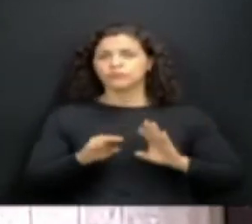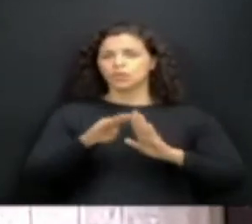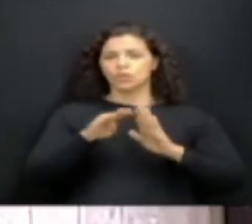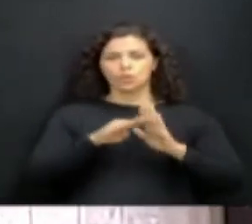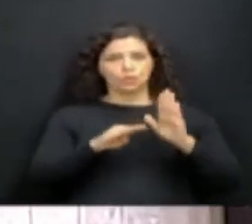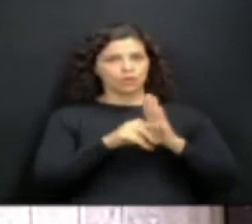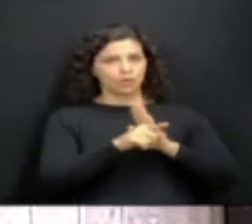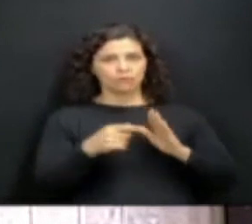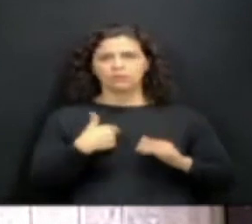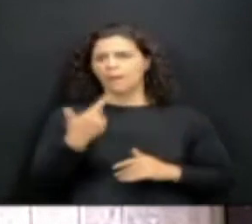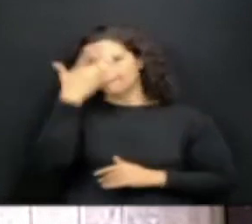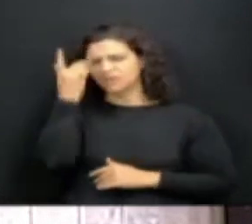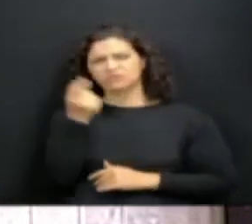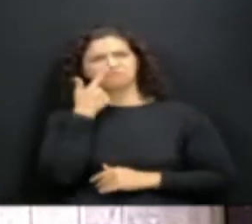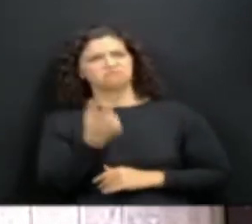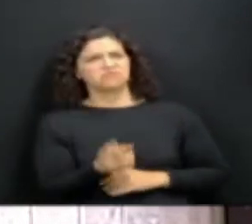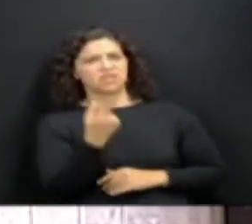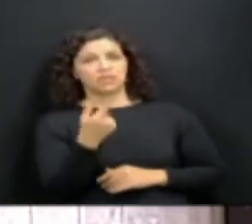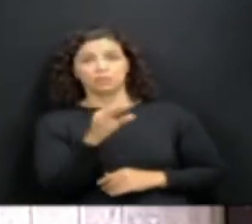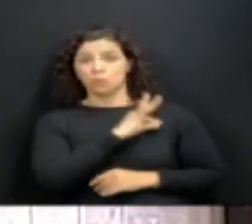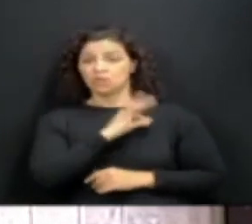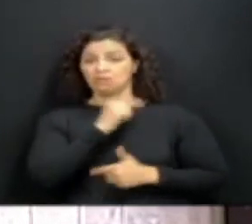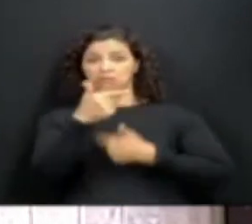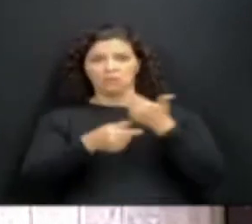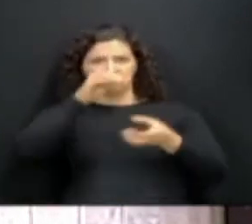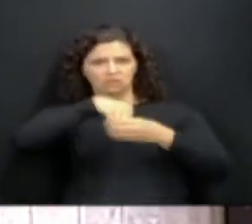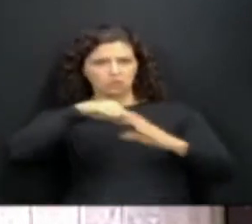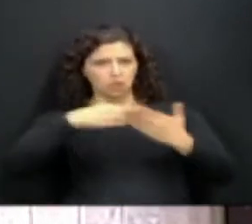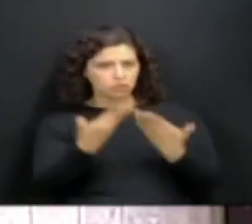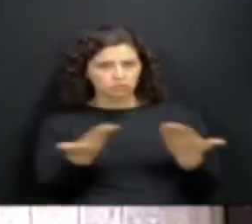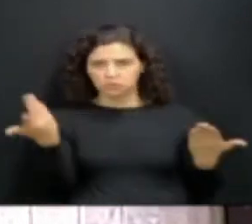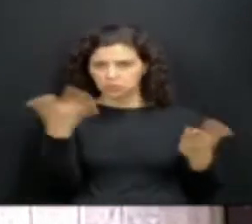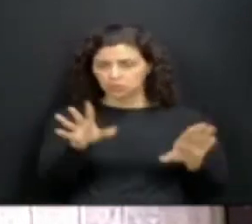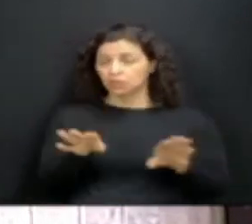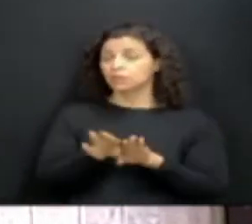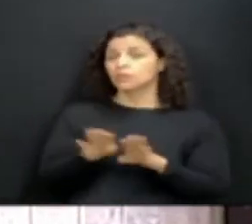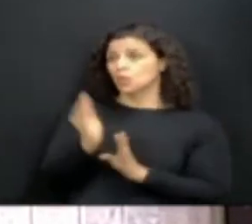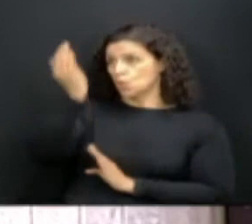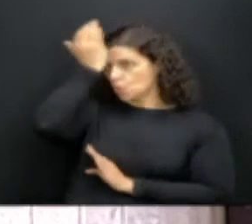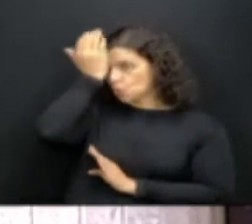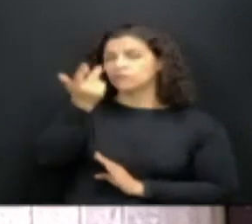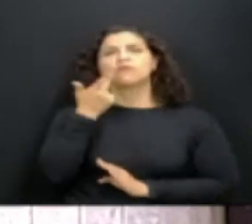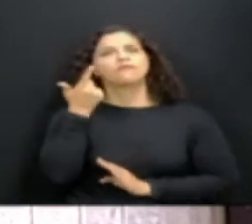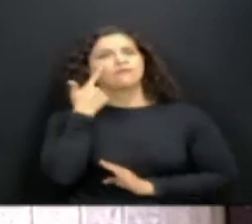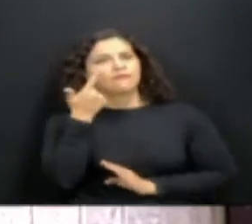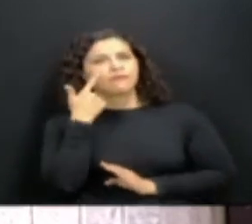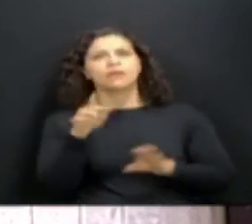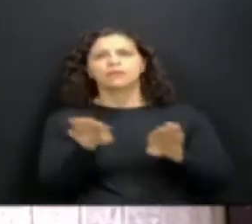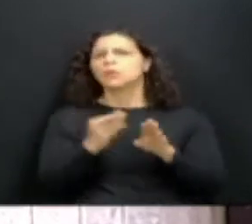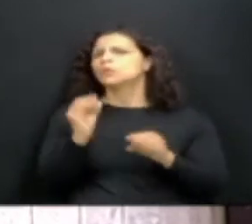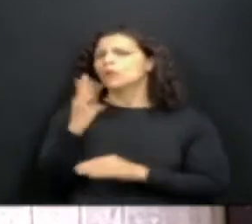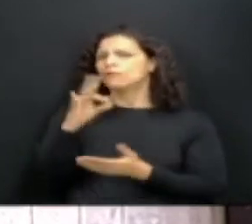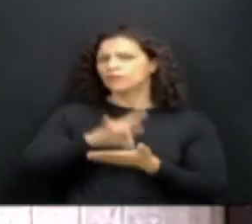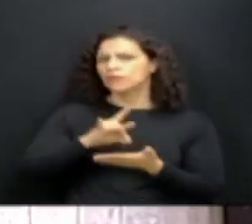não atraiu os nossos policiais. O deputado Rússi ficou de confirmar o que está acontecendo, ele disse que